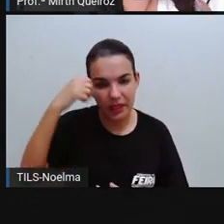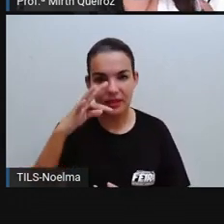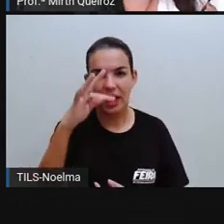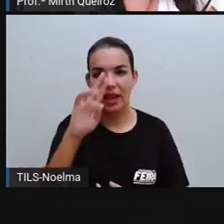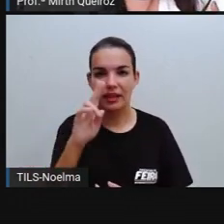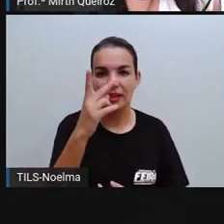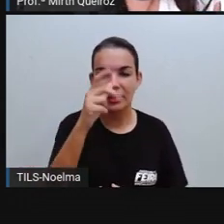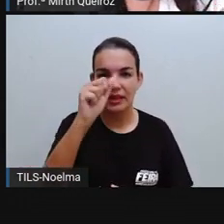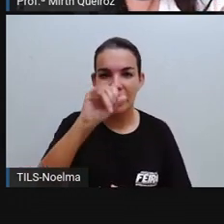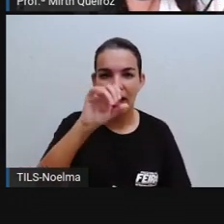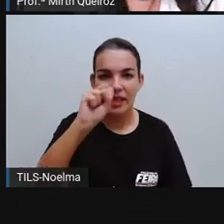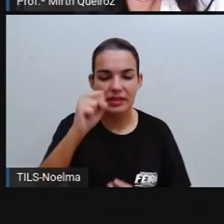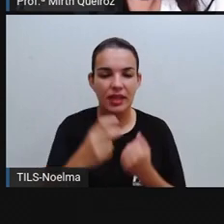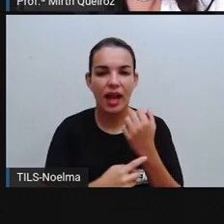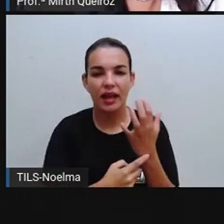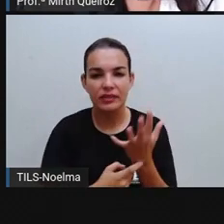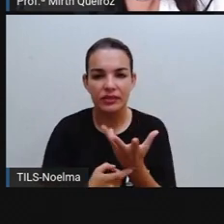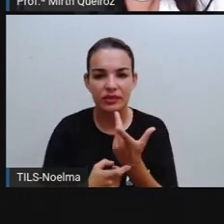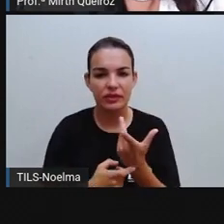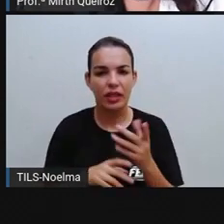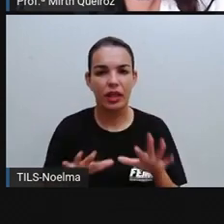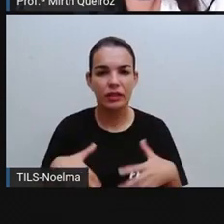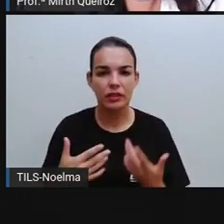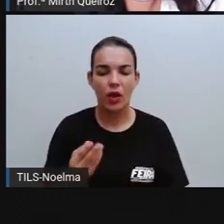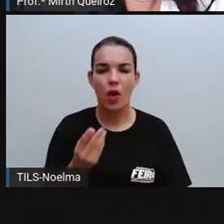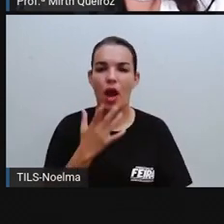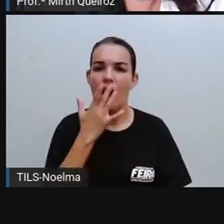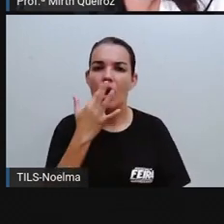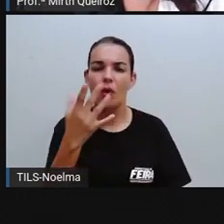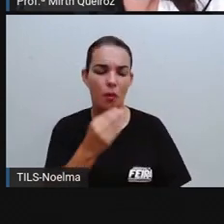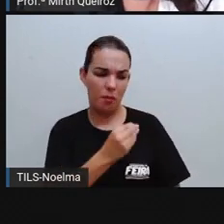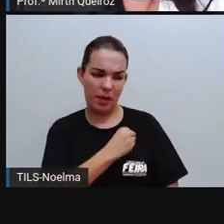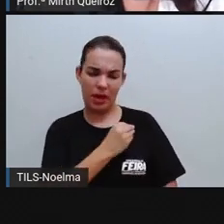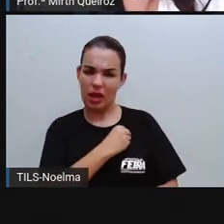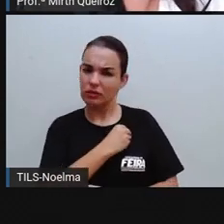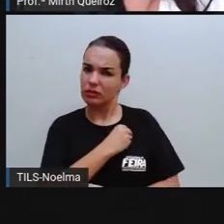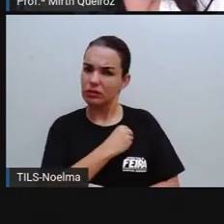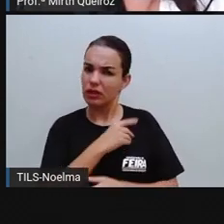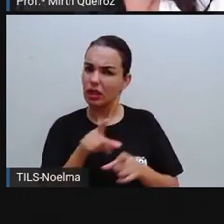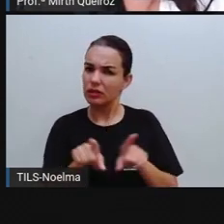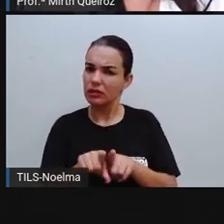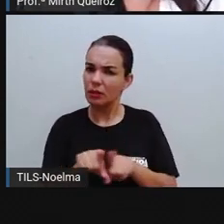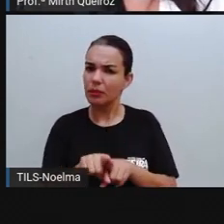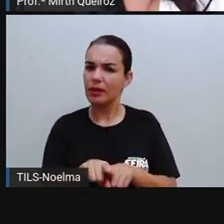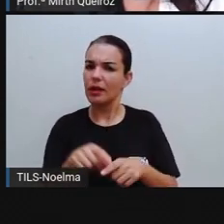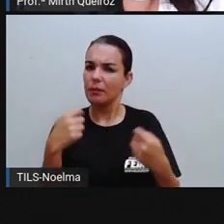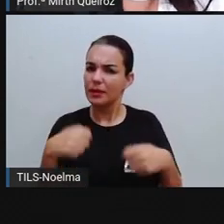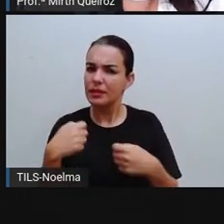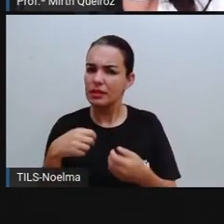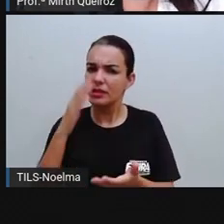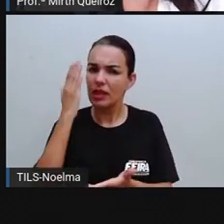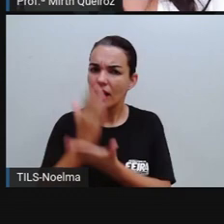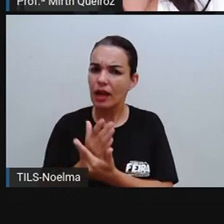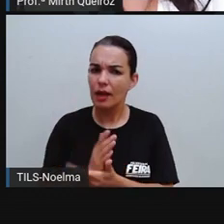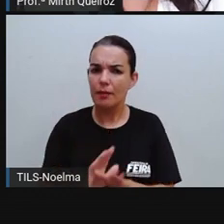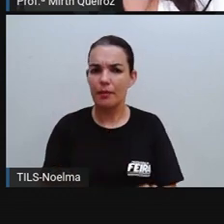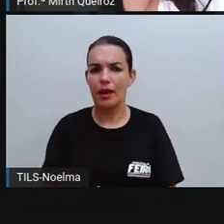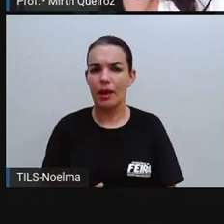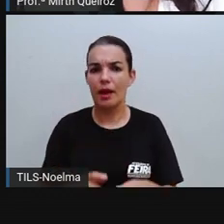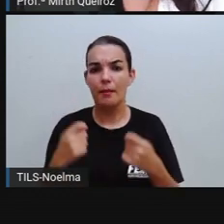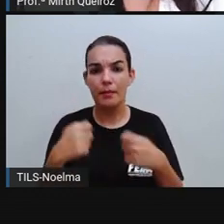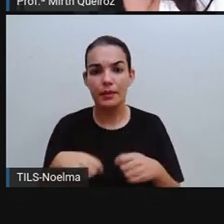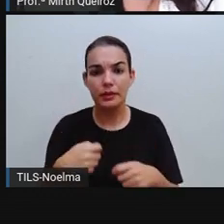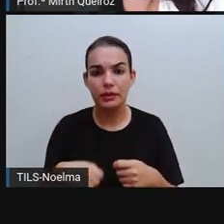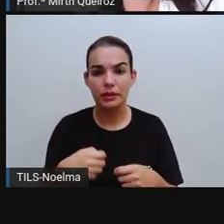esse termo, a cor do pecado, da cor do pecado, também é algo racista. E é